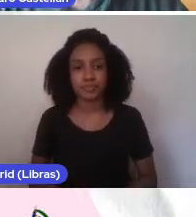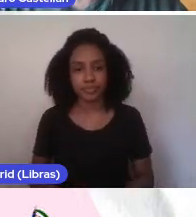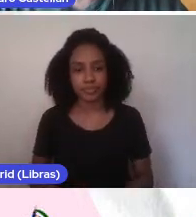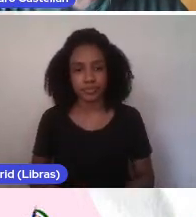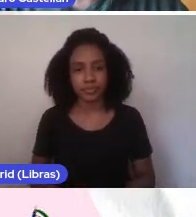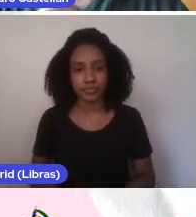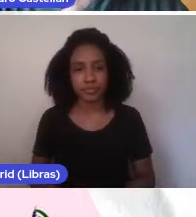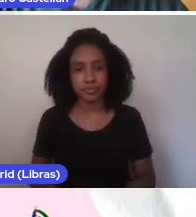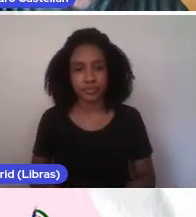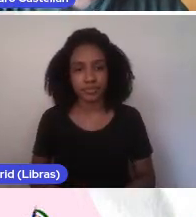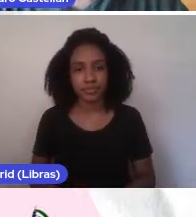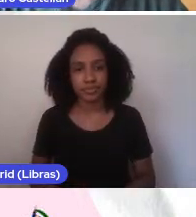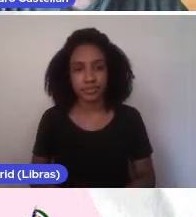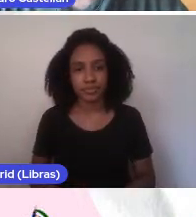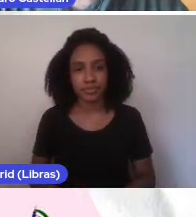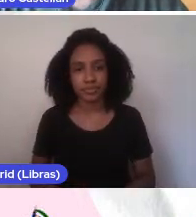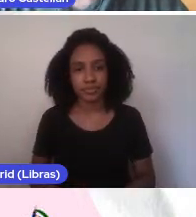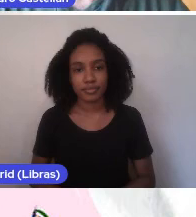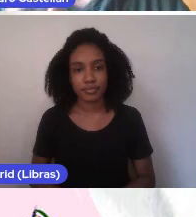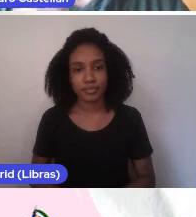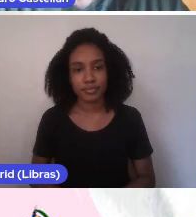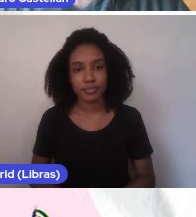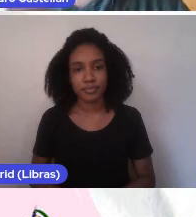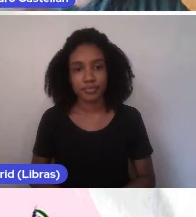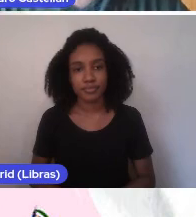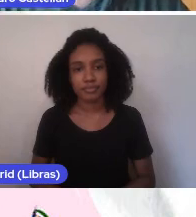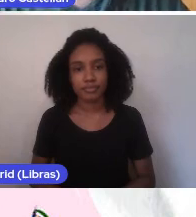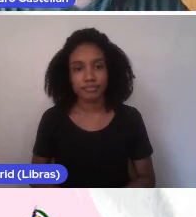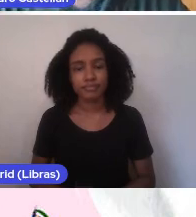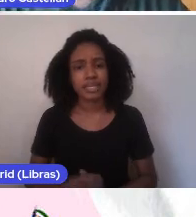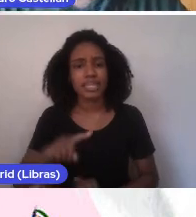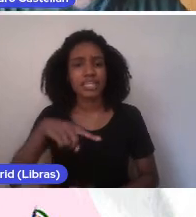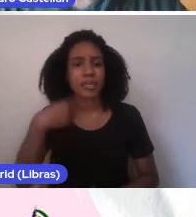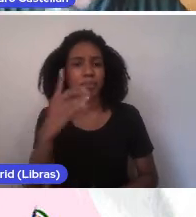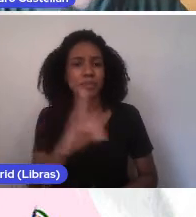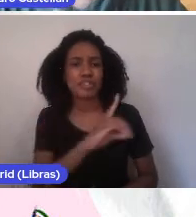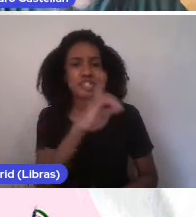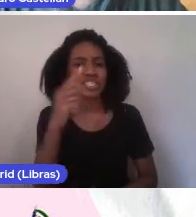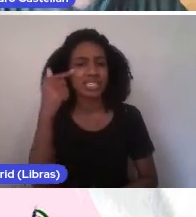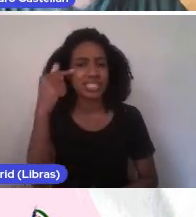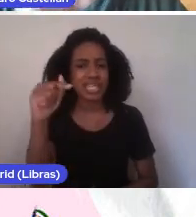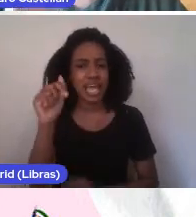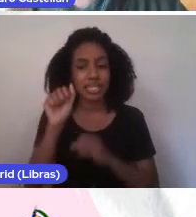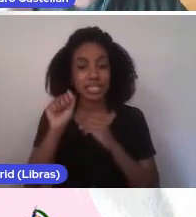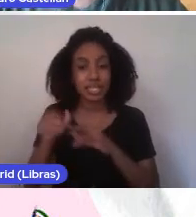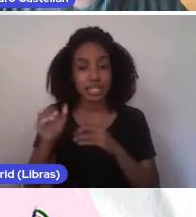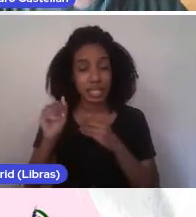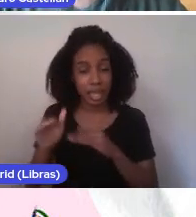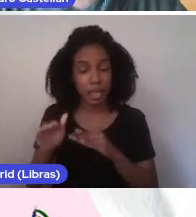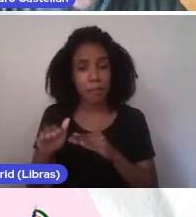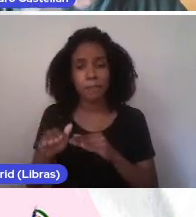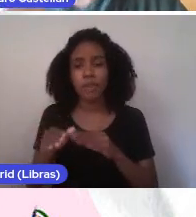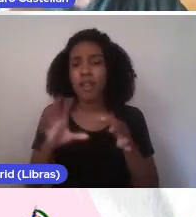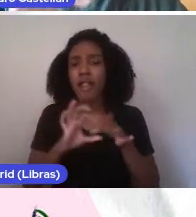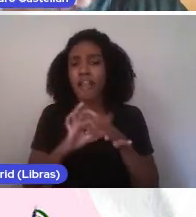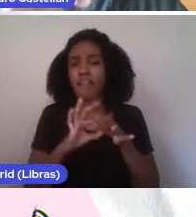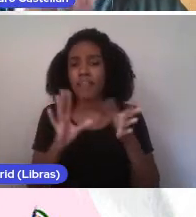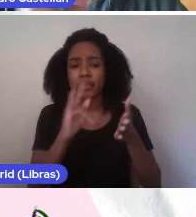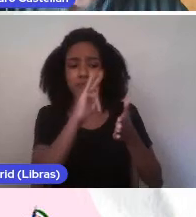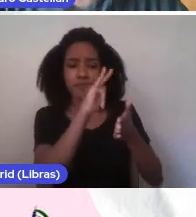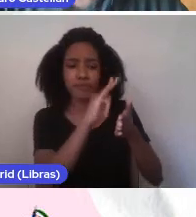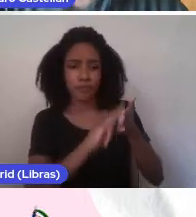materiais.portaldobicentenario.gmail.com. Depois de 7 de setembro, você terá acesso a esse formulário